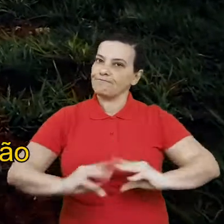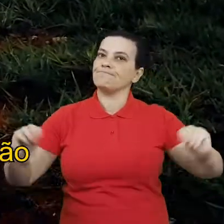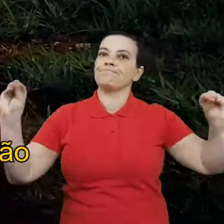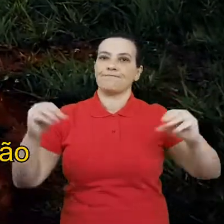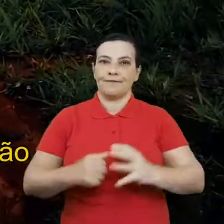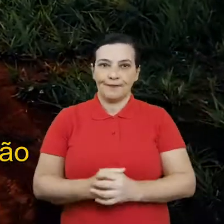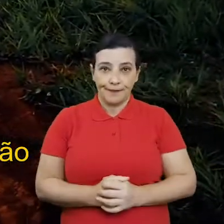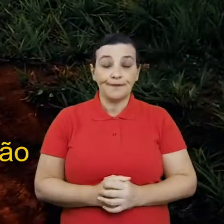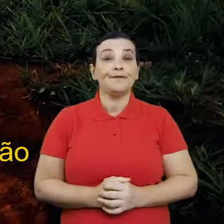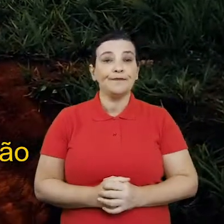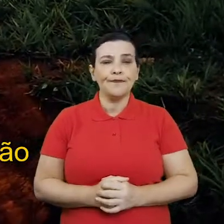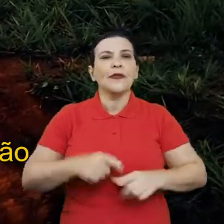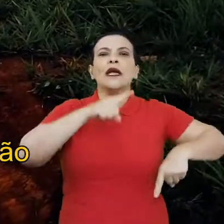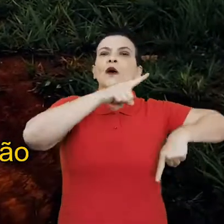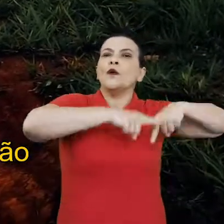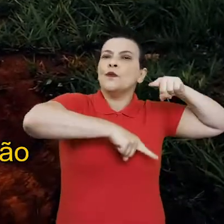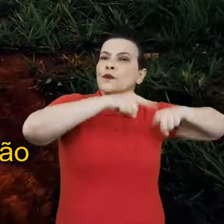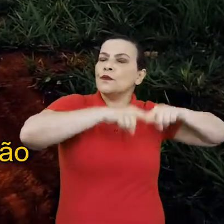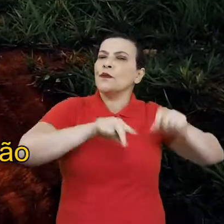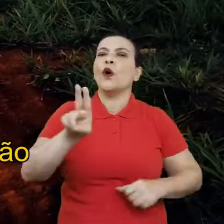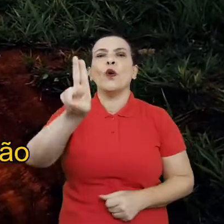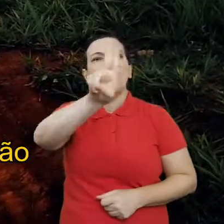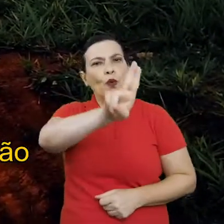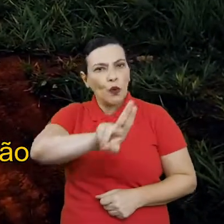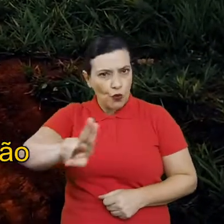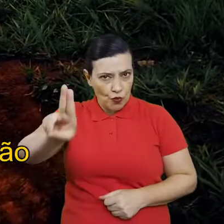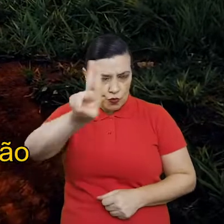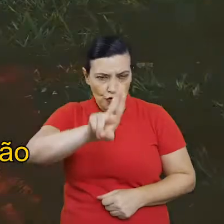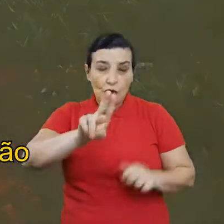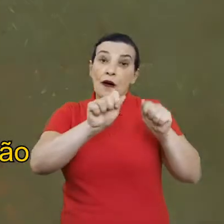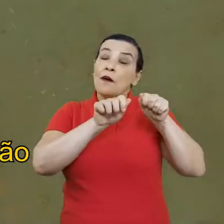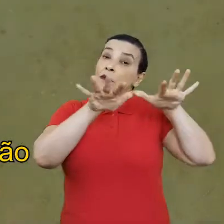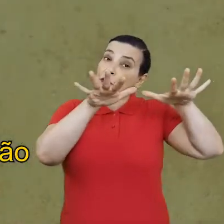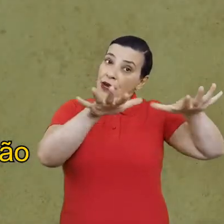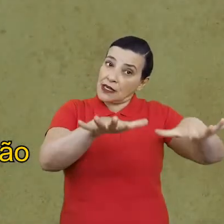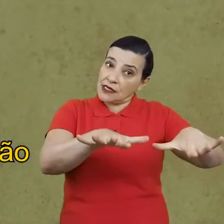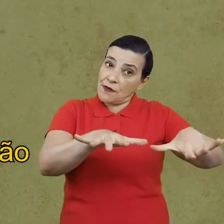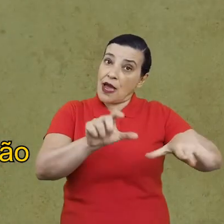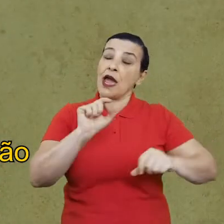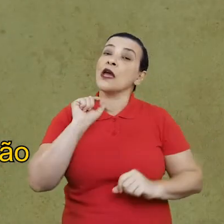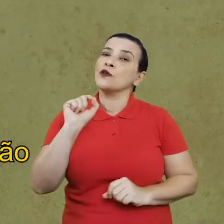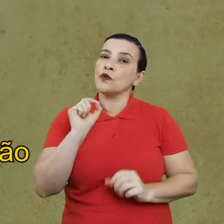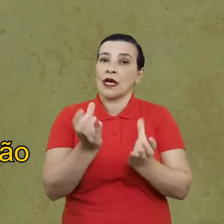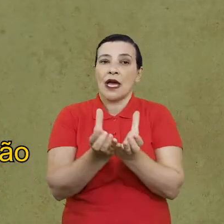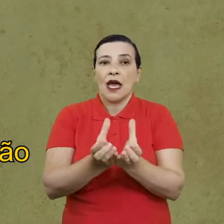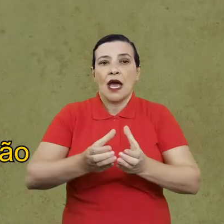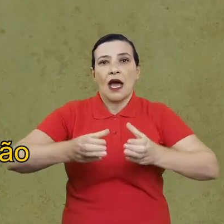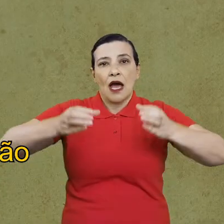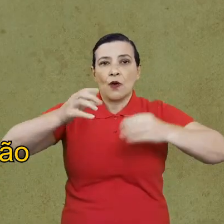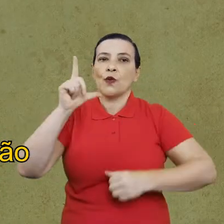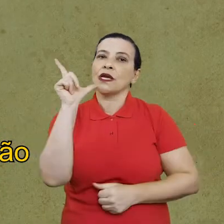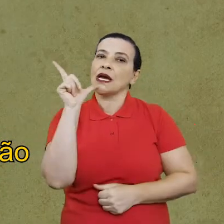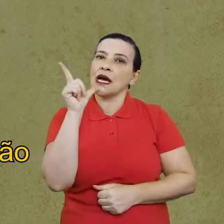Os materiais utilizados para benzimento são cuia, água,